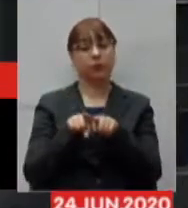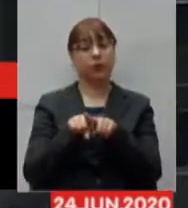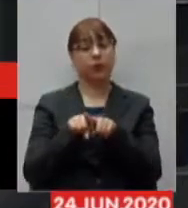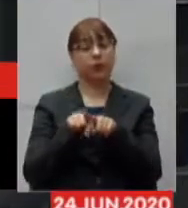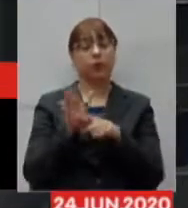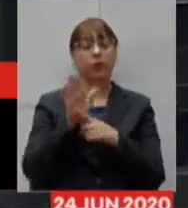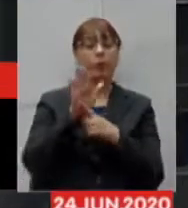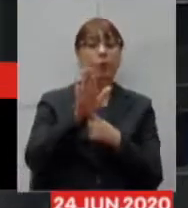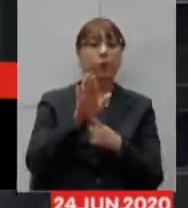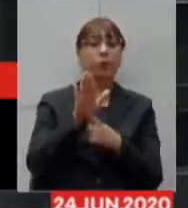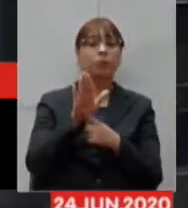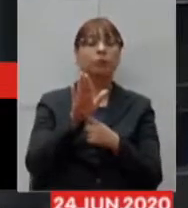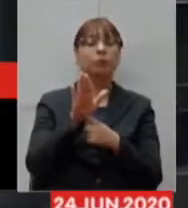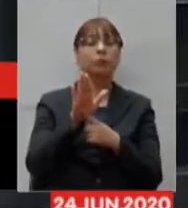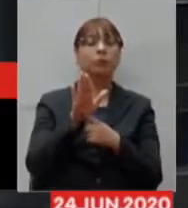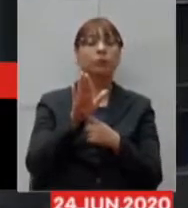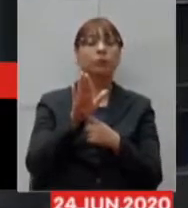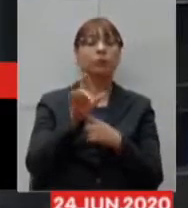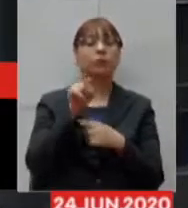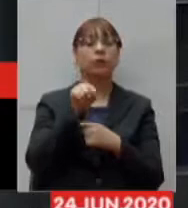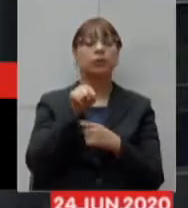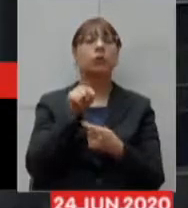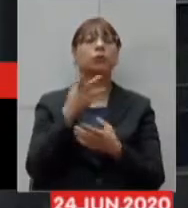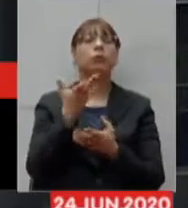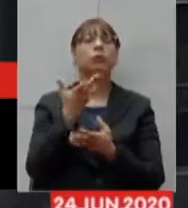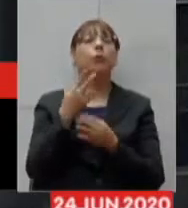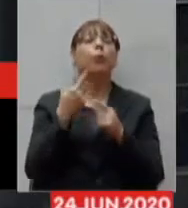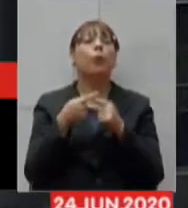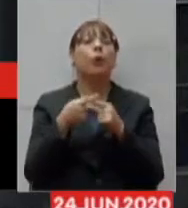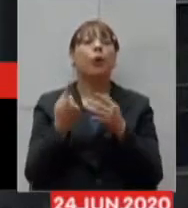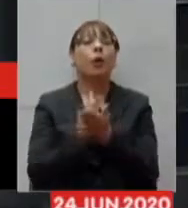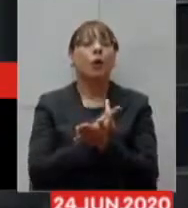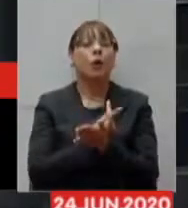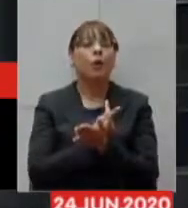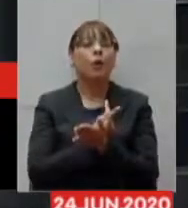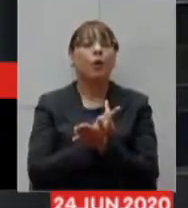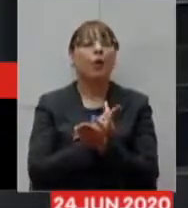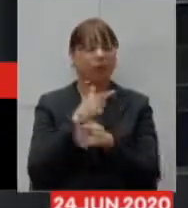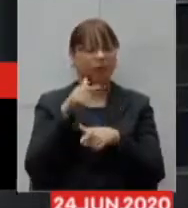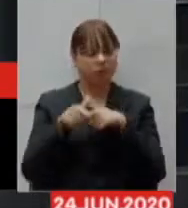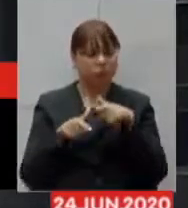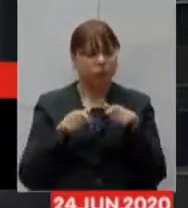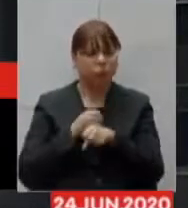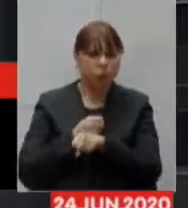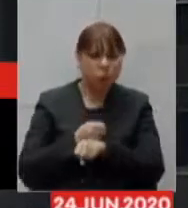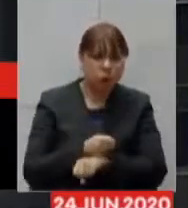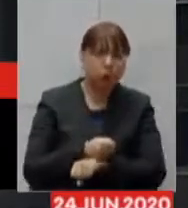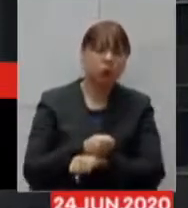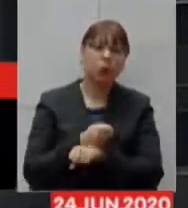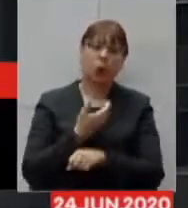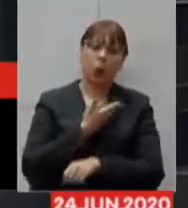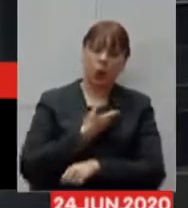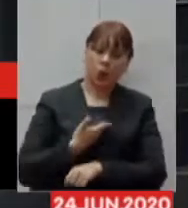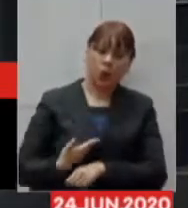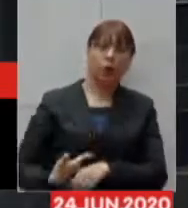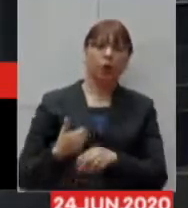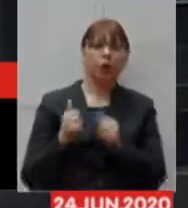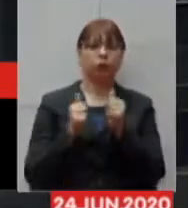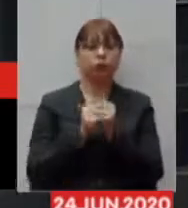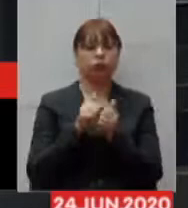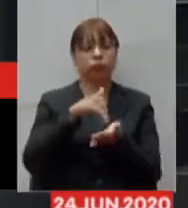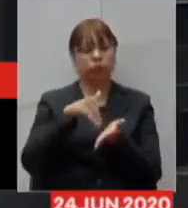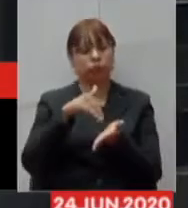que isso é resultado do trabalho do governo, da Secretaria de Saúde, da